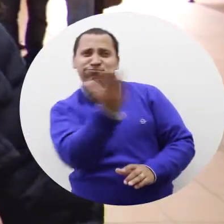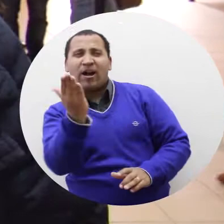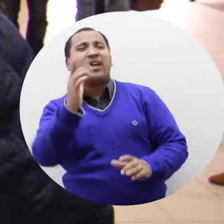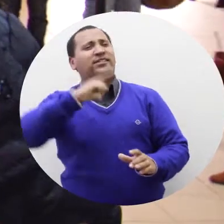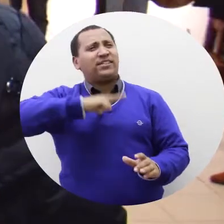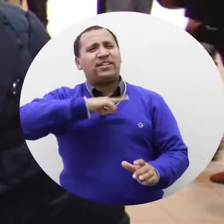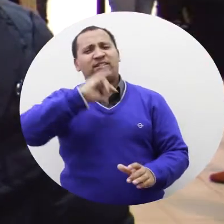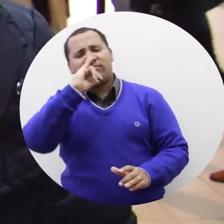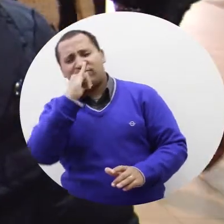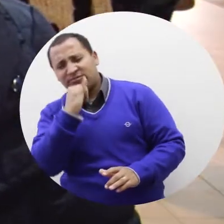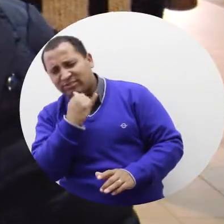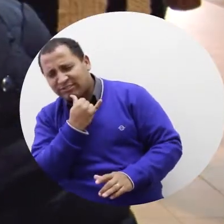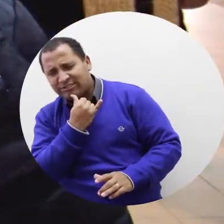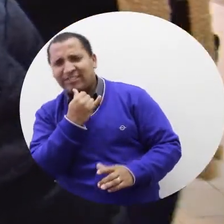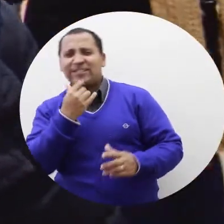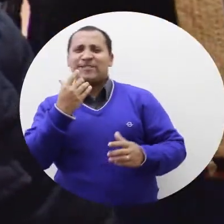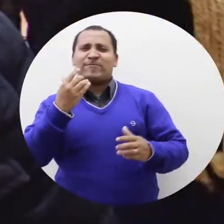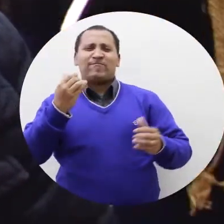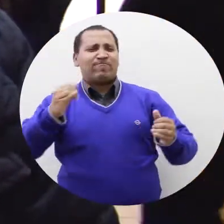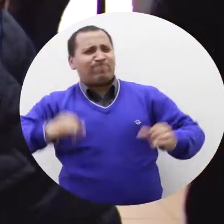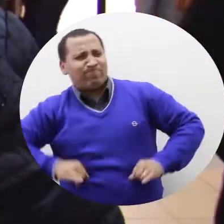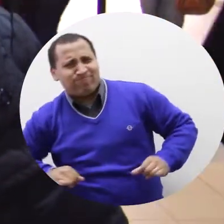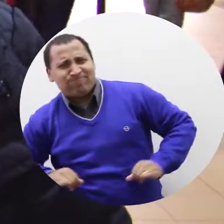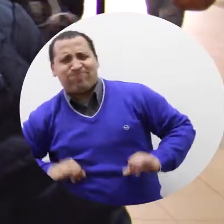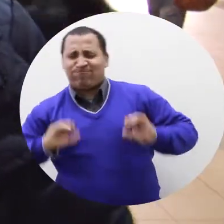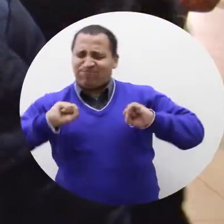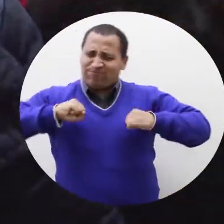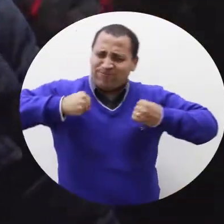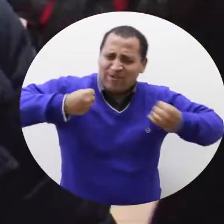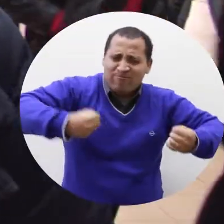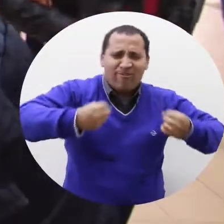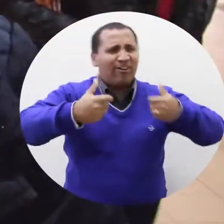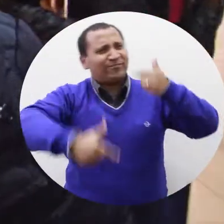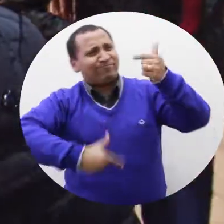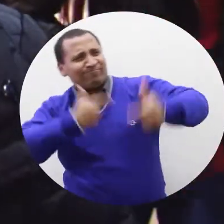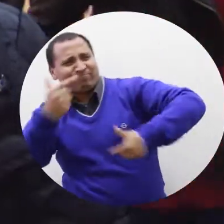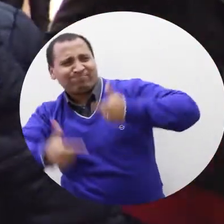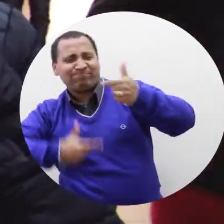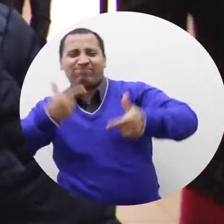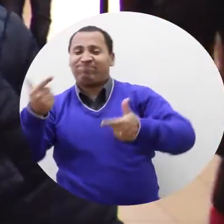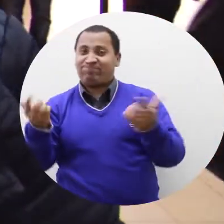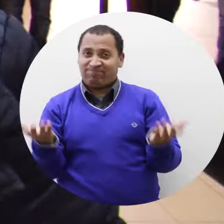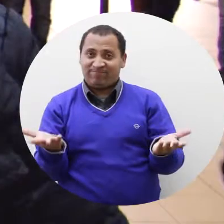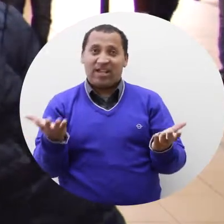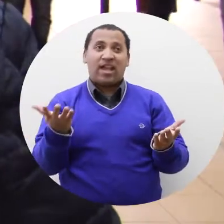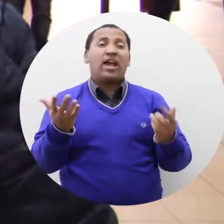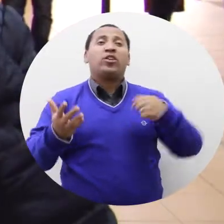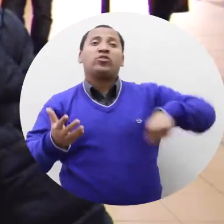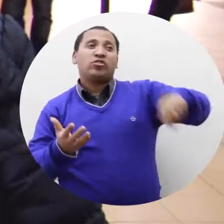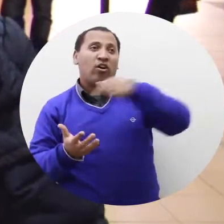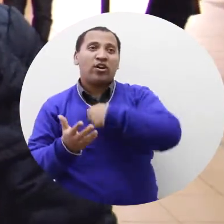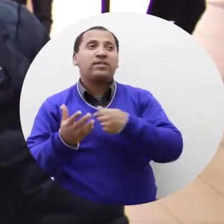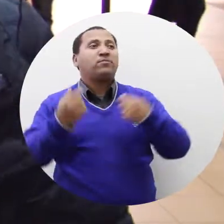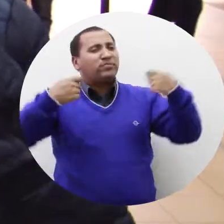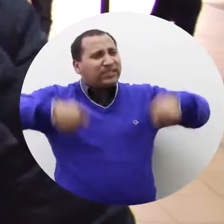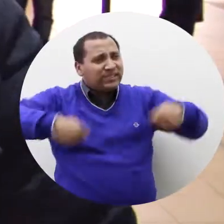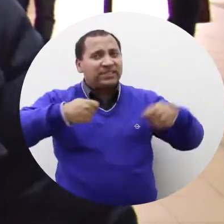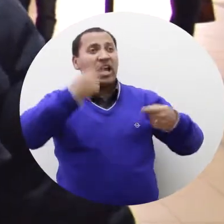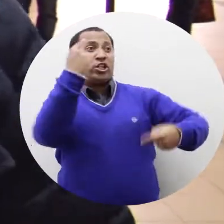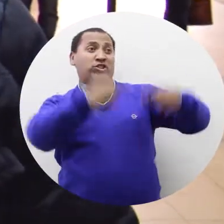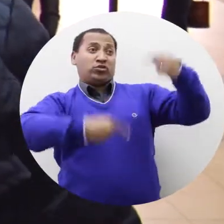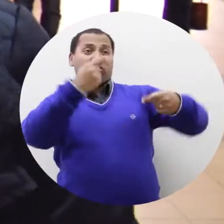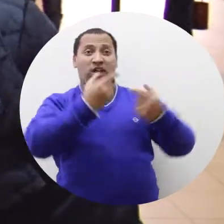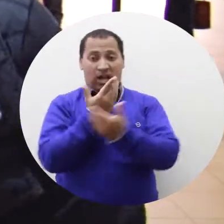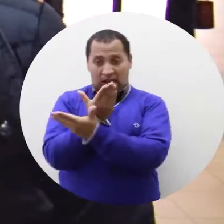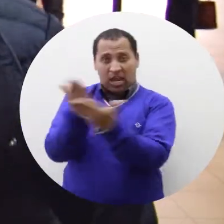pessoas, tem muita tristeza ali por trás, tem muito sacrifício, muito trabalho. E na verdade o que